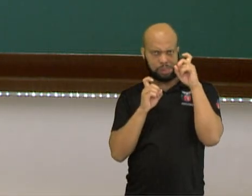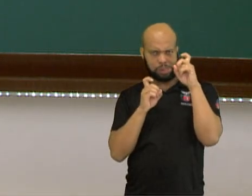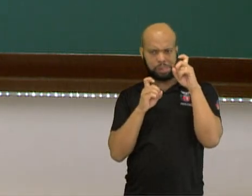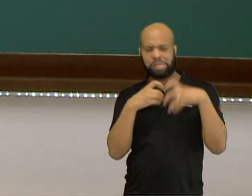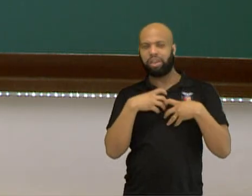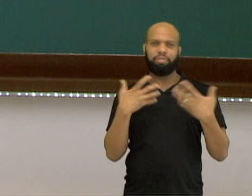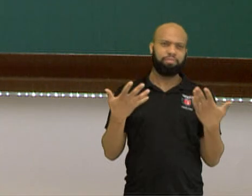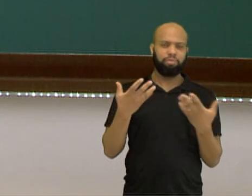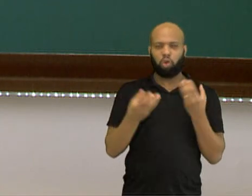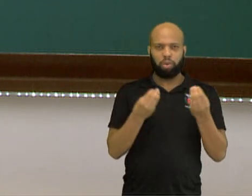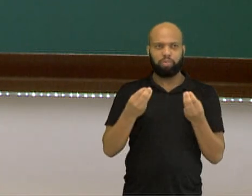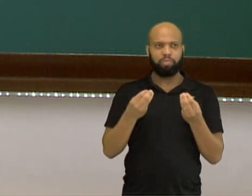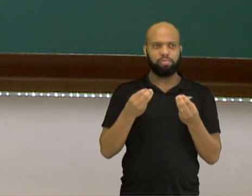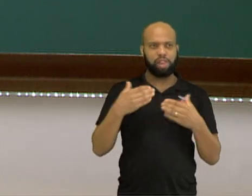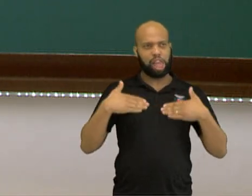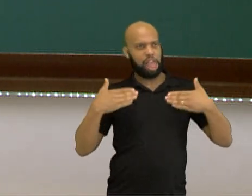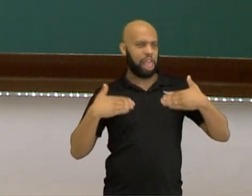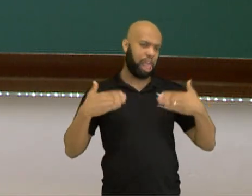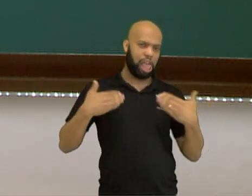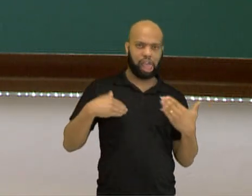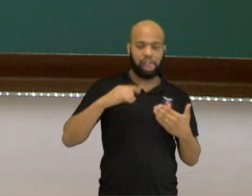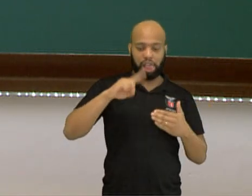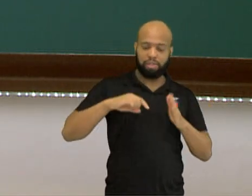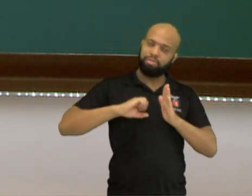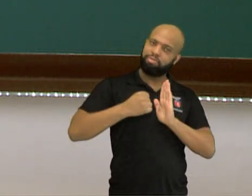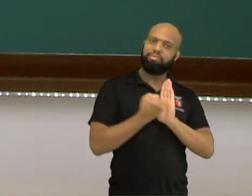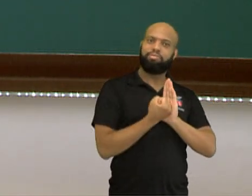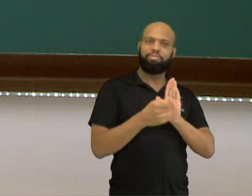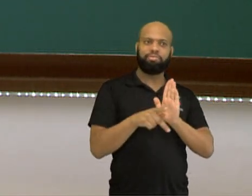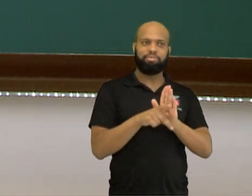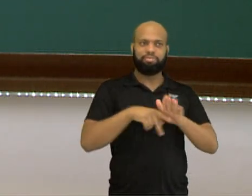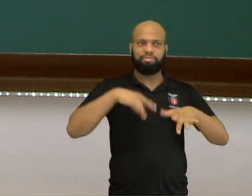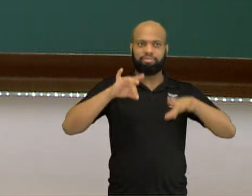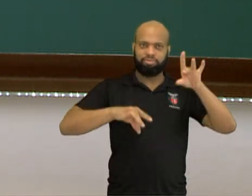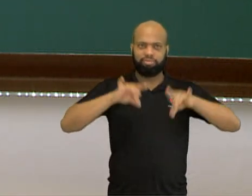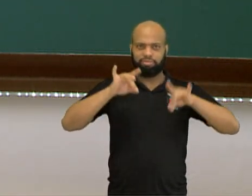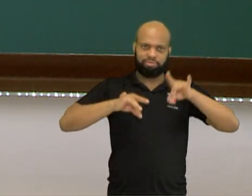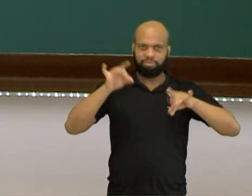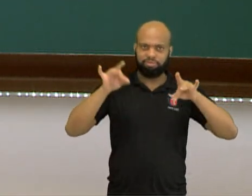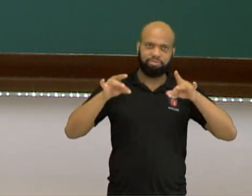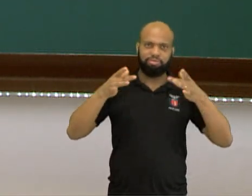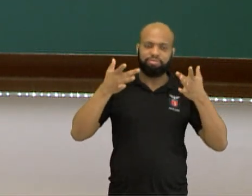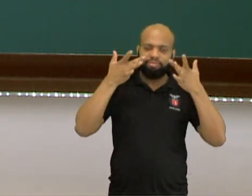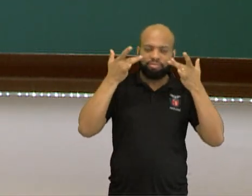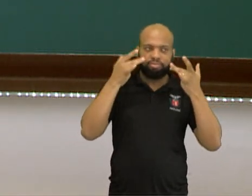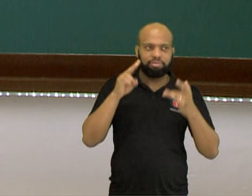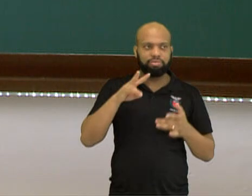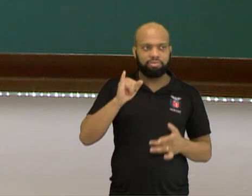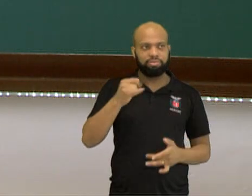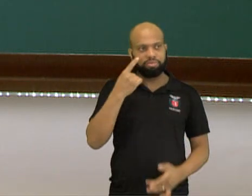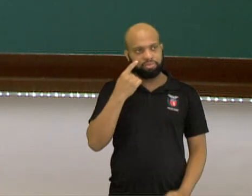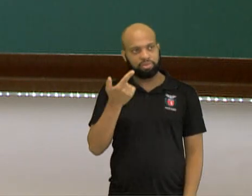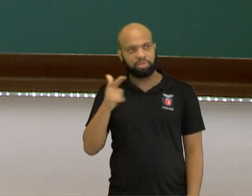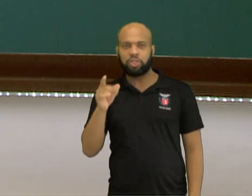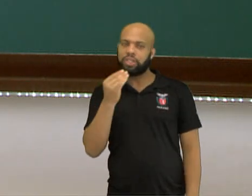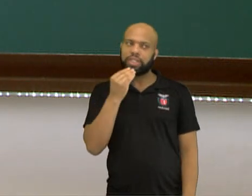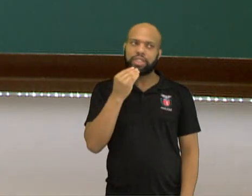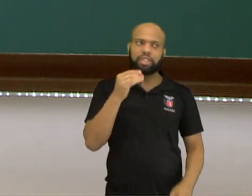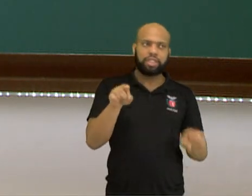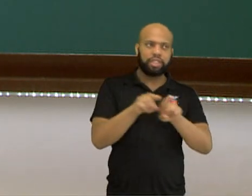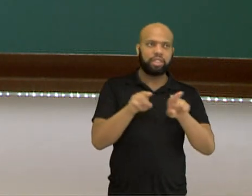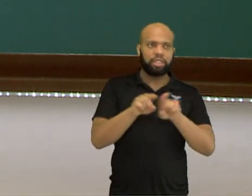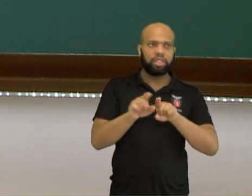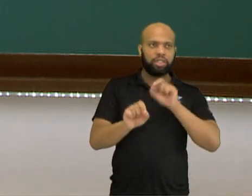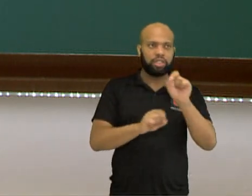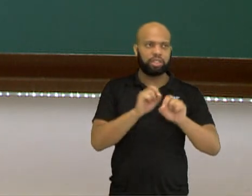alegre. São os símbolos do teatro. A gente verá em outra oportunidade a